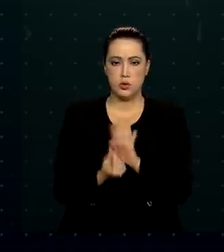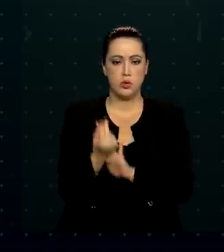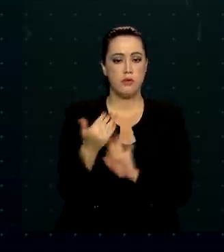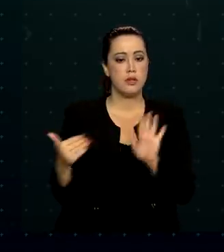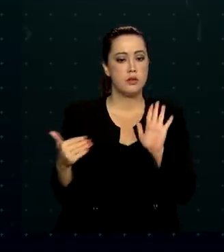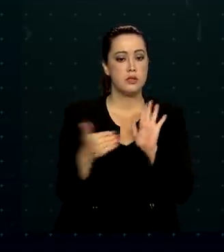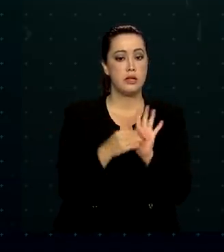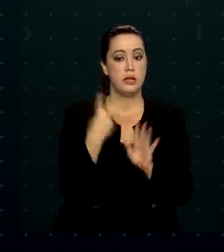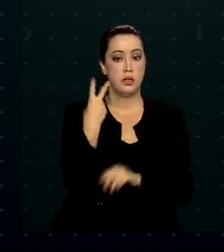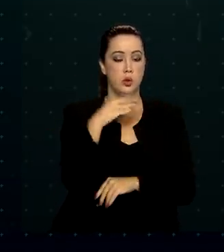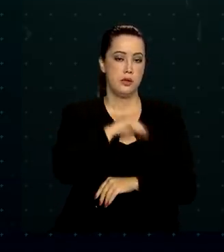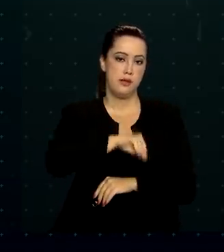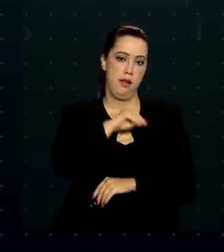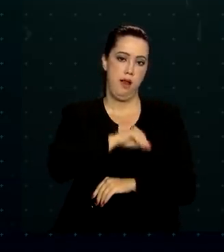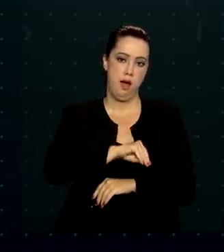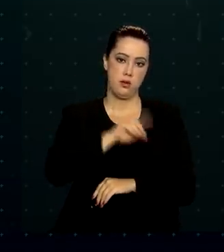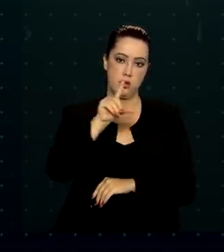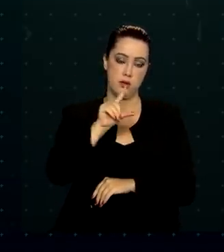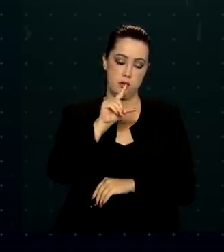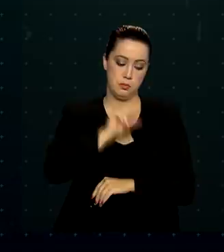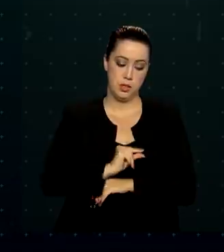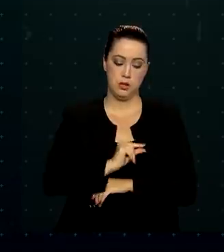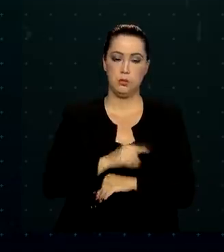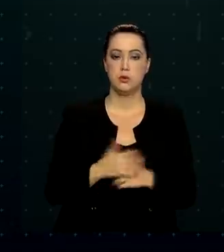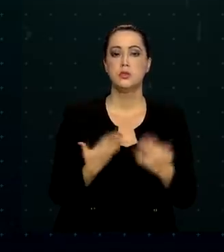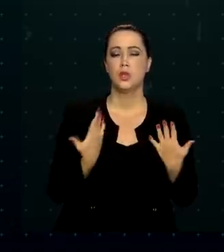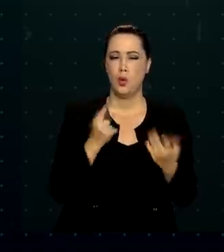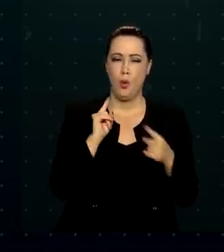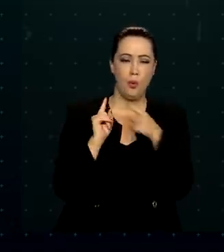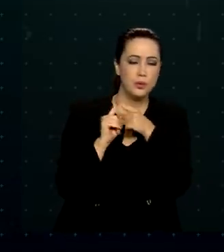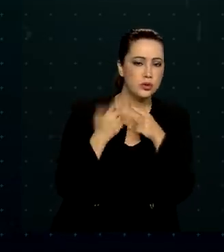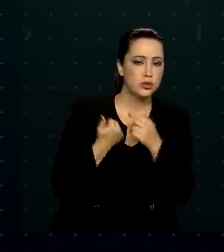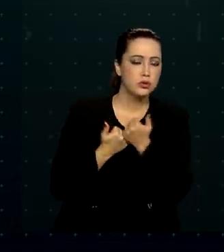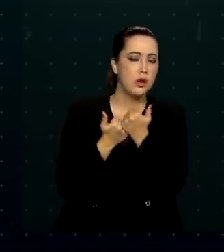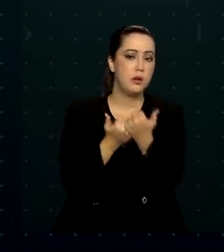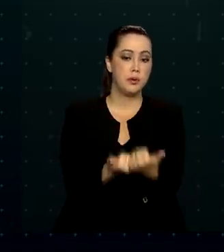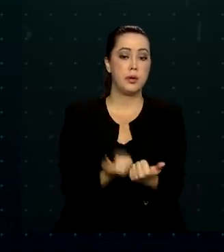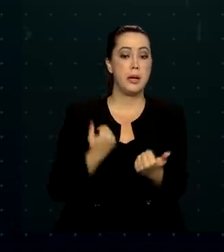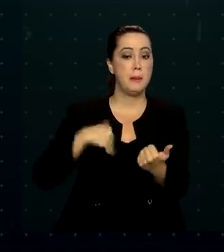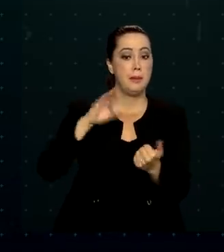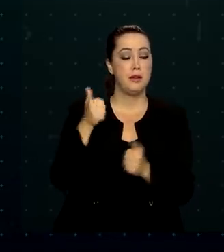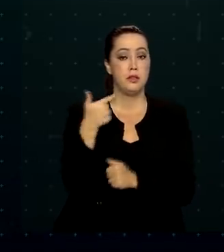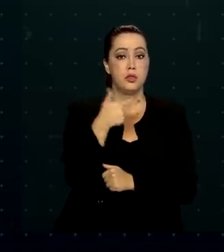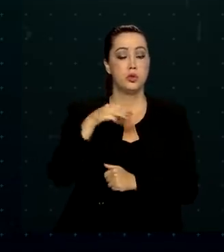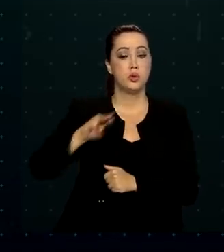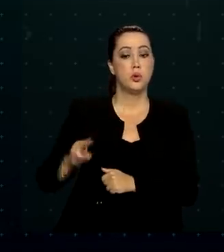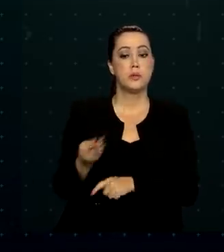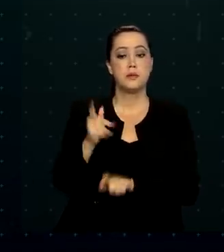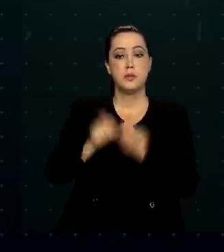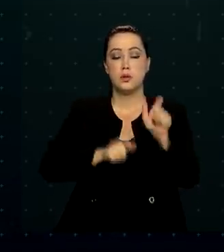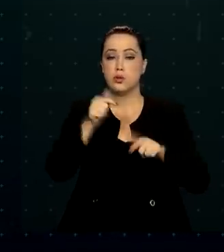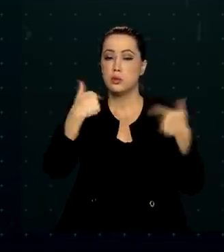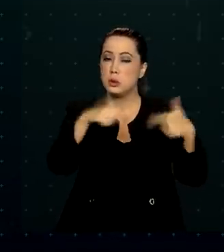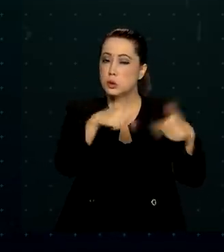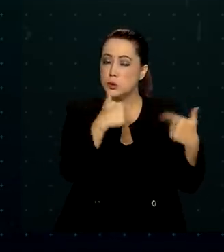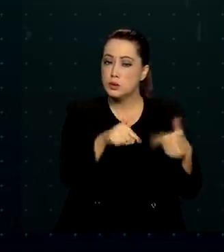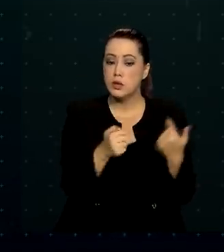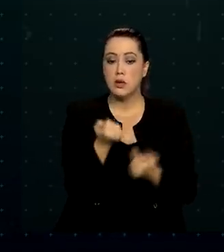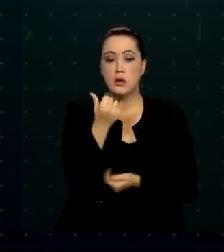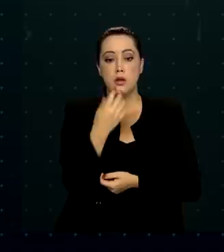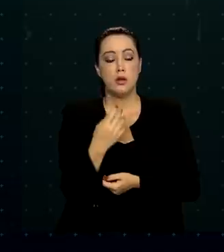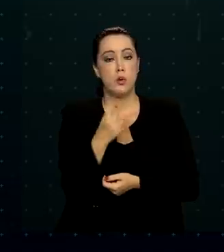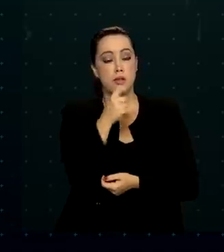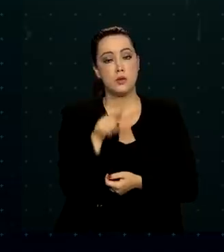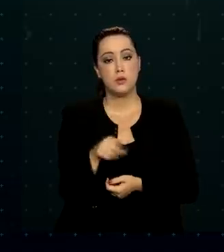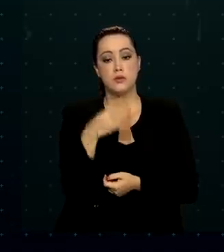de até dois salários mínimos. A medida deve beneficiar mais de 12 milhões de trabalhadores e quase